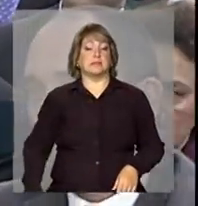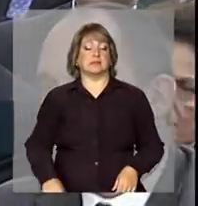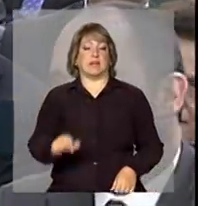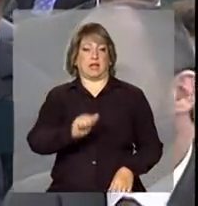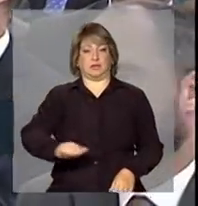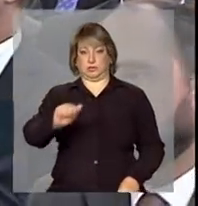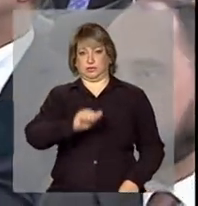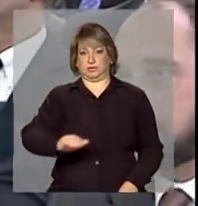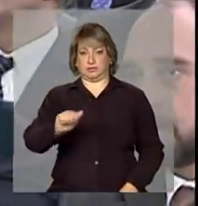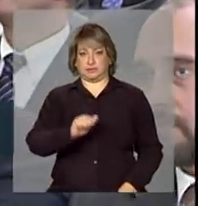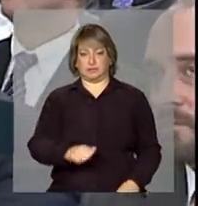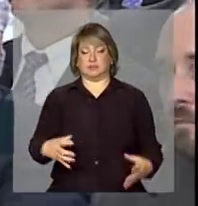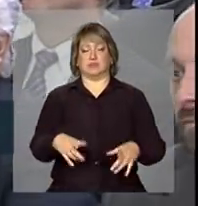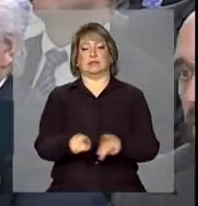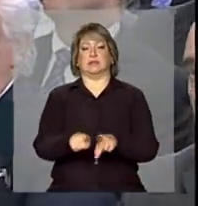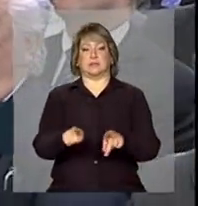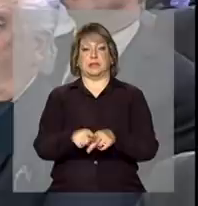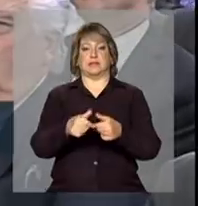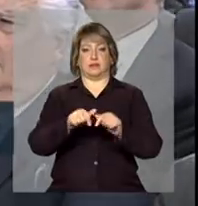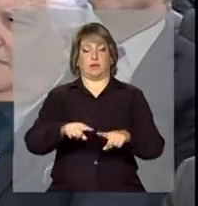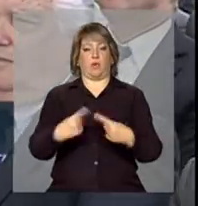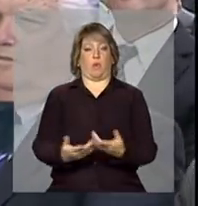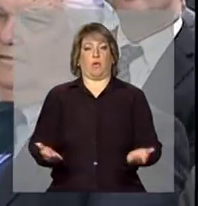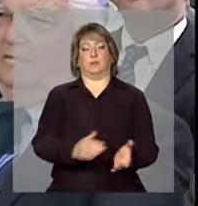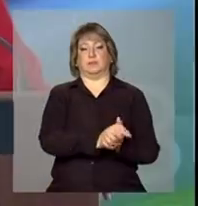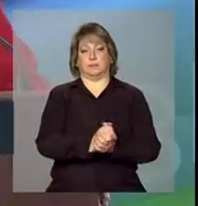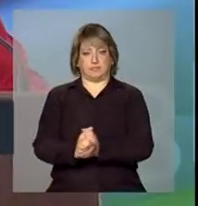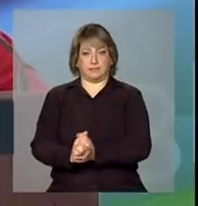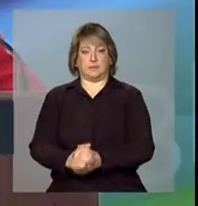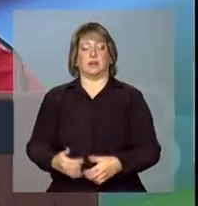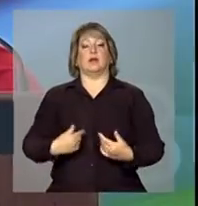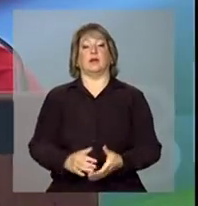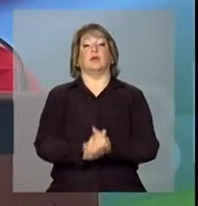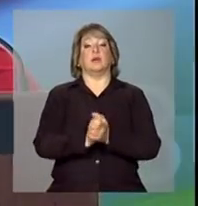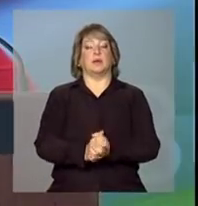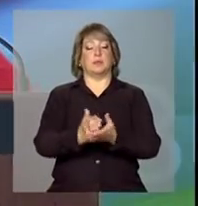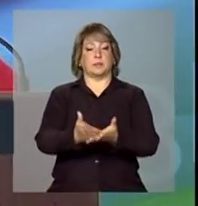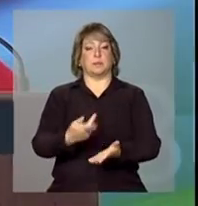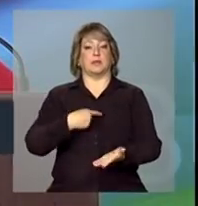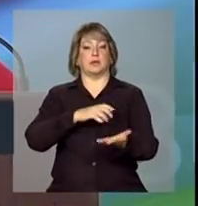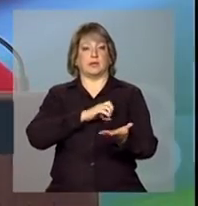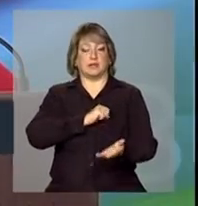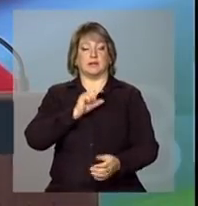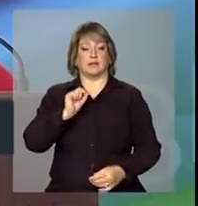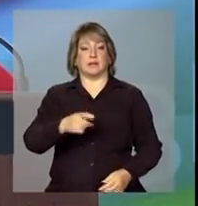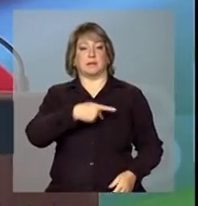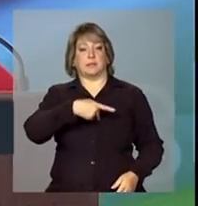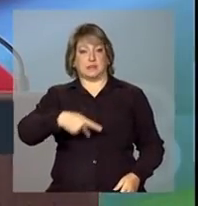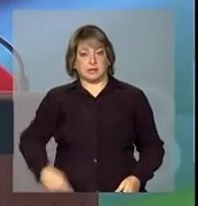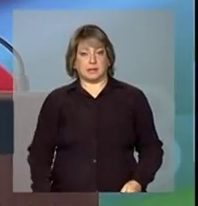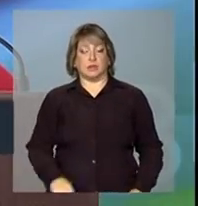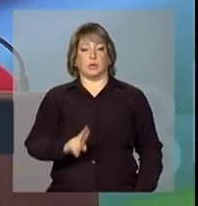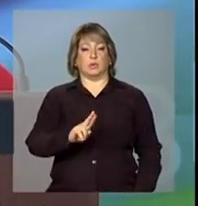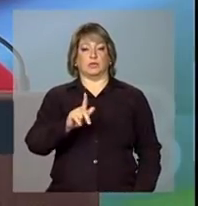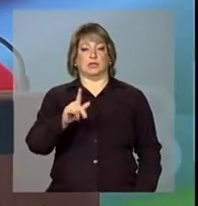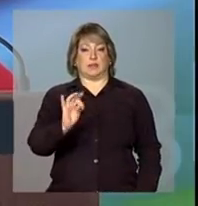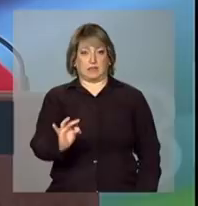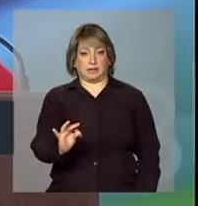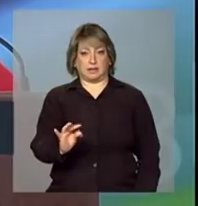associações também aqui presentes. Cumprimentar meu querido presidente da UGT,